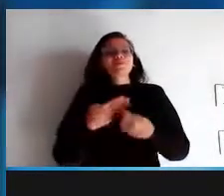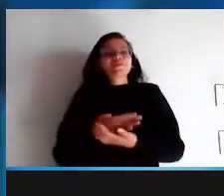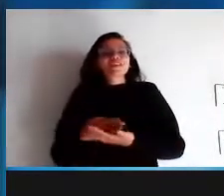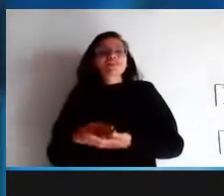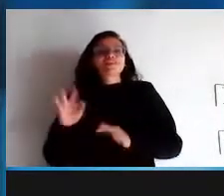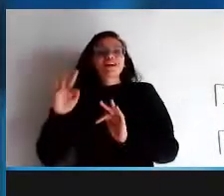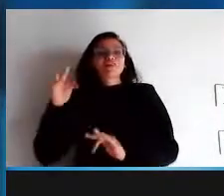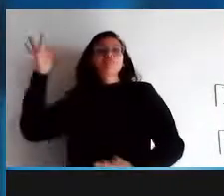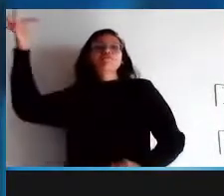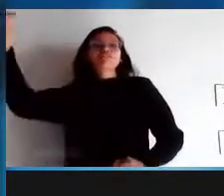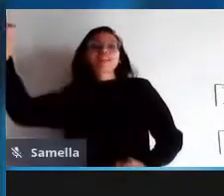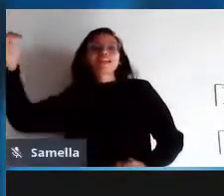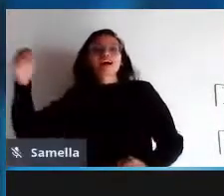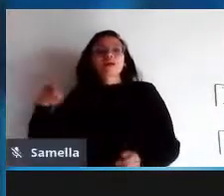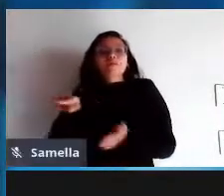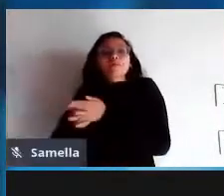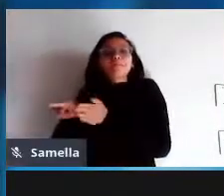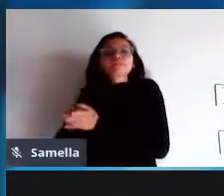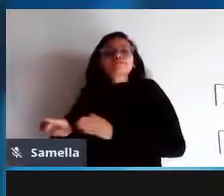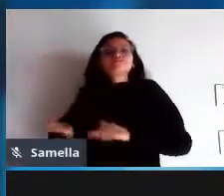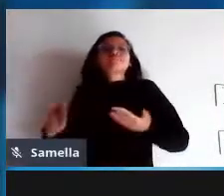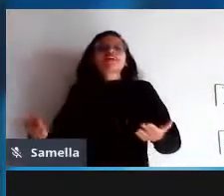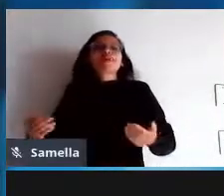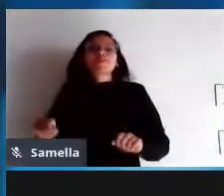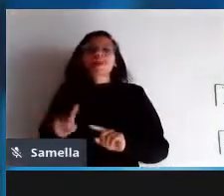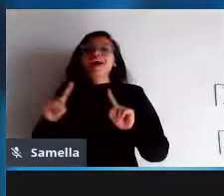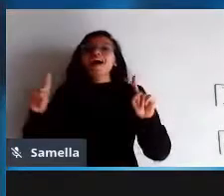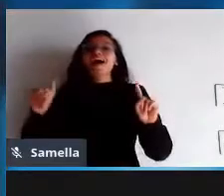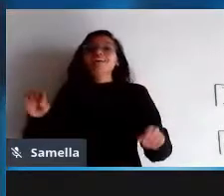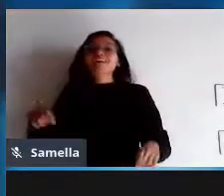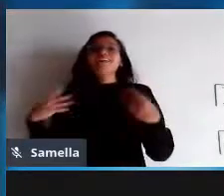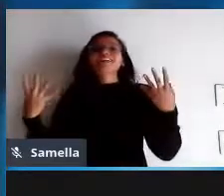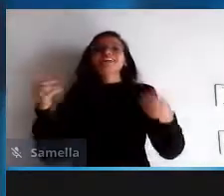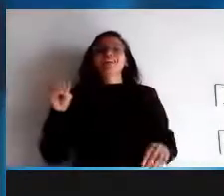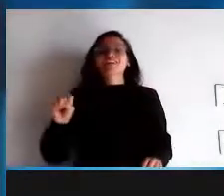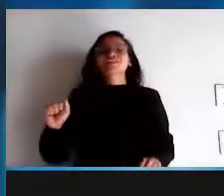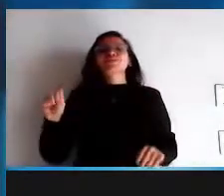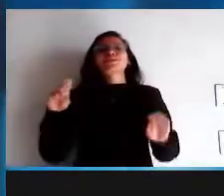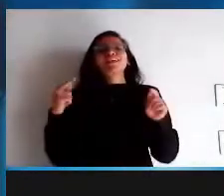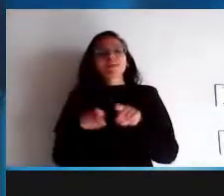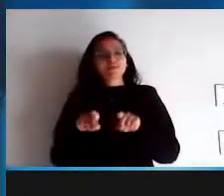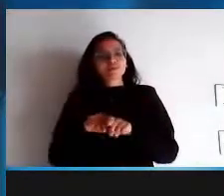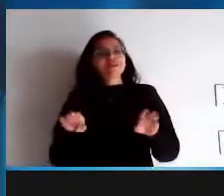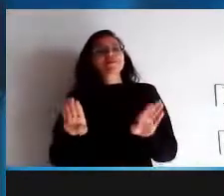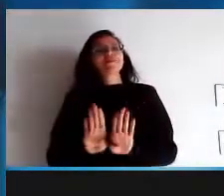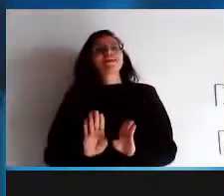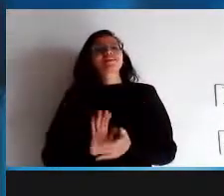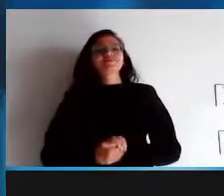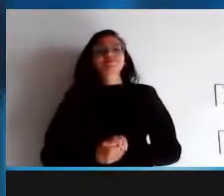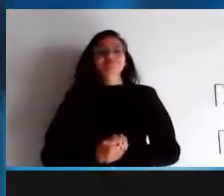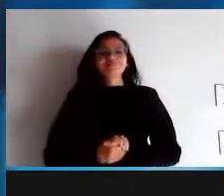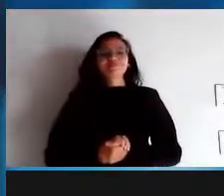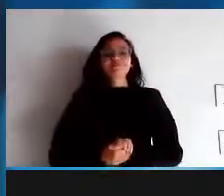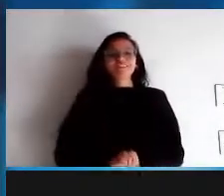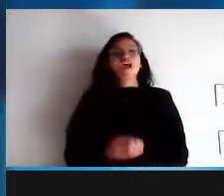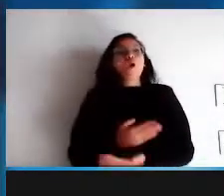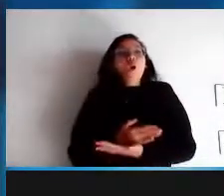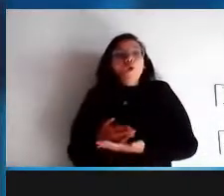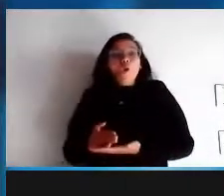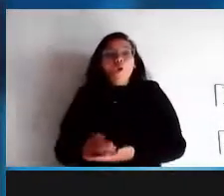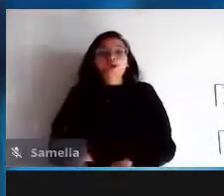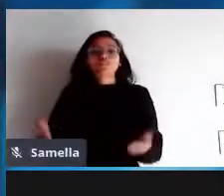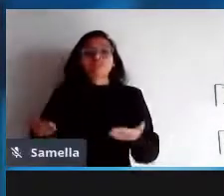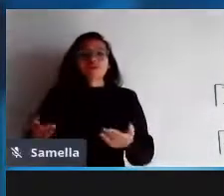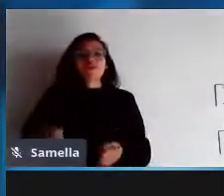e não se esqueçam de aguardar o sorteio no final dessa apresentaçãozinha nossa aqui ok hoje a gente vai falar de